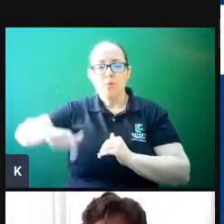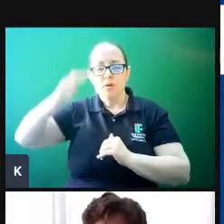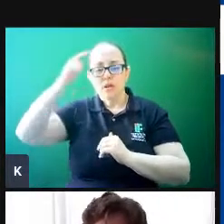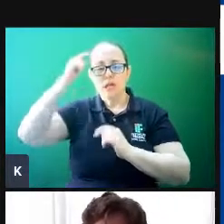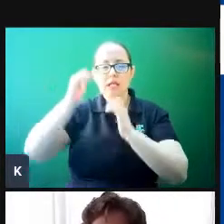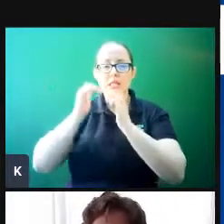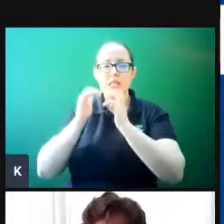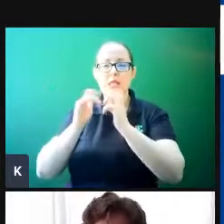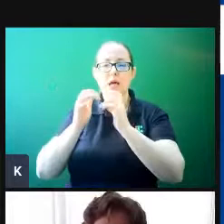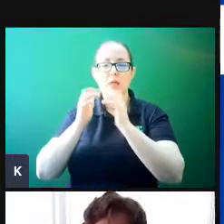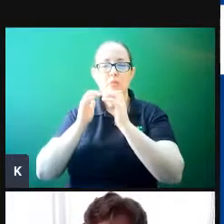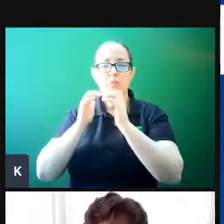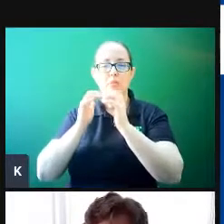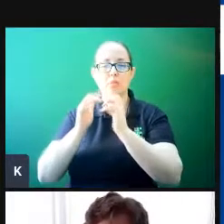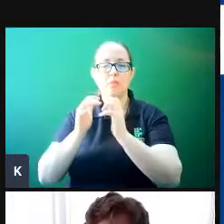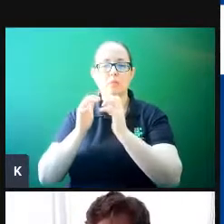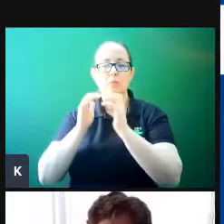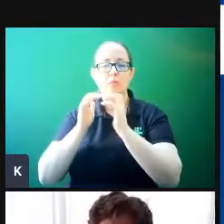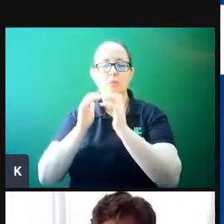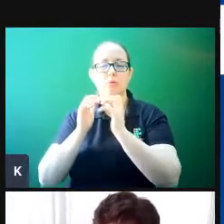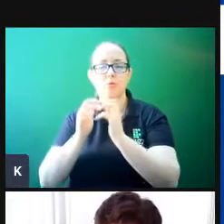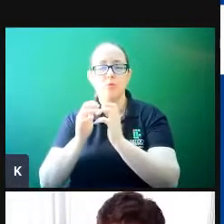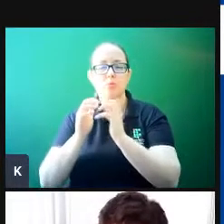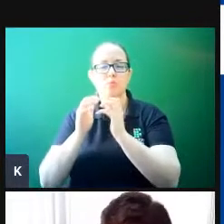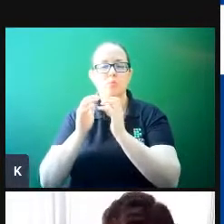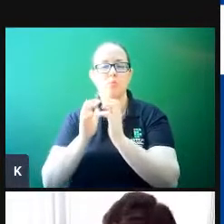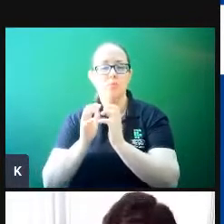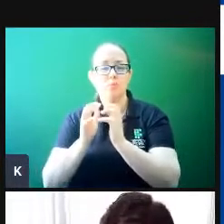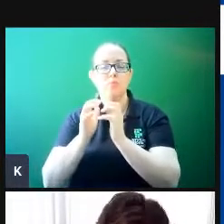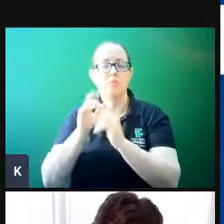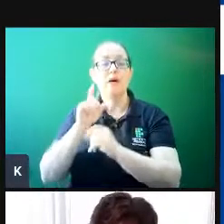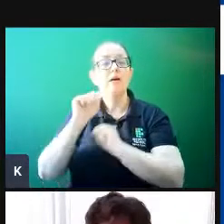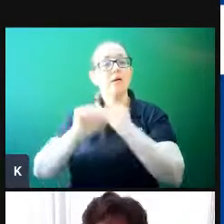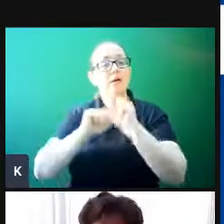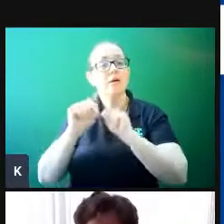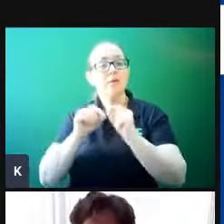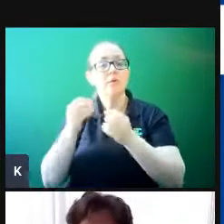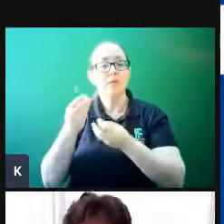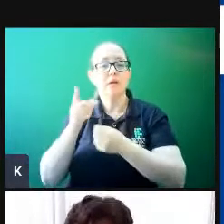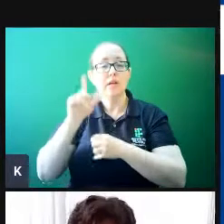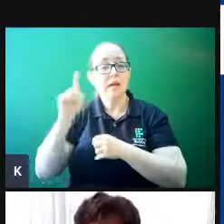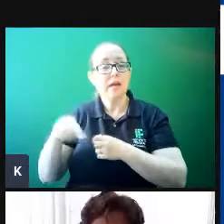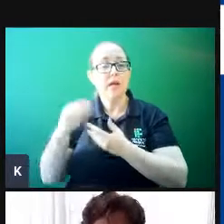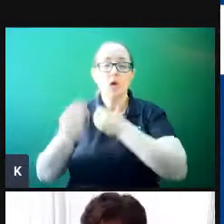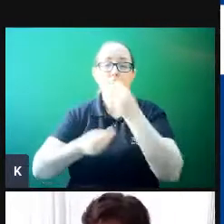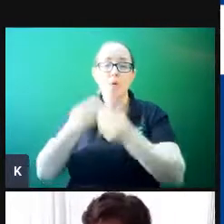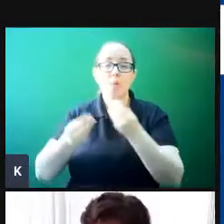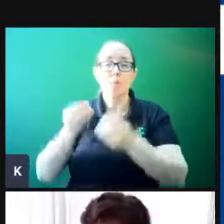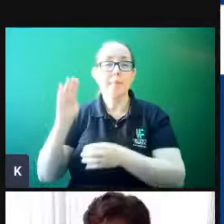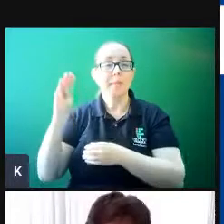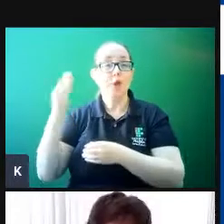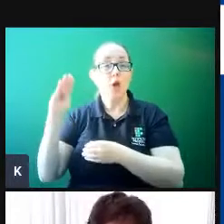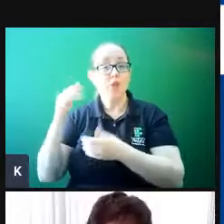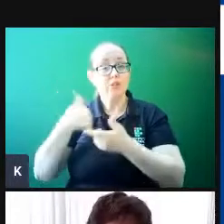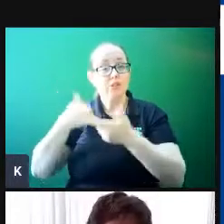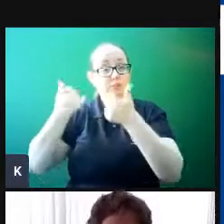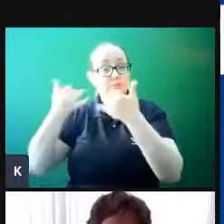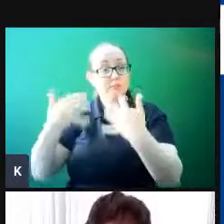tem atividade. Isso é um dos argumentos biológicos por a gente